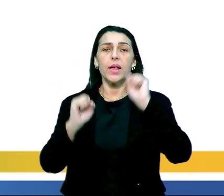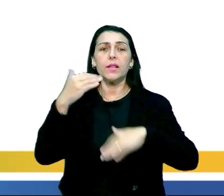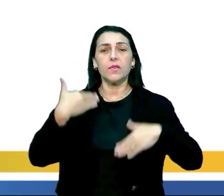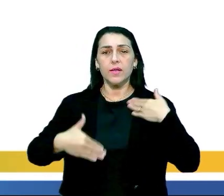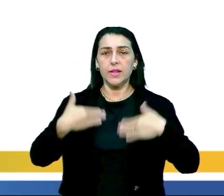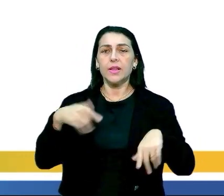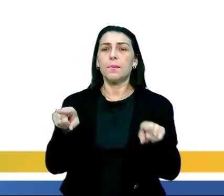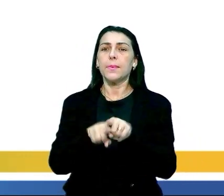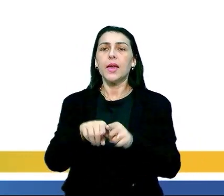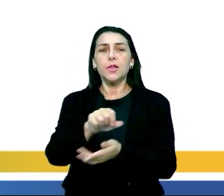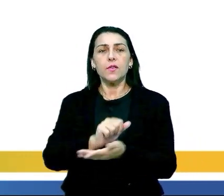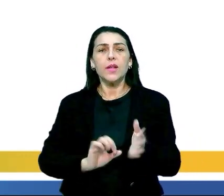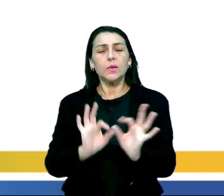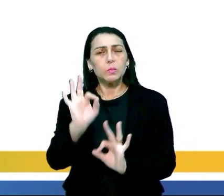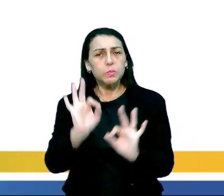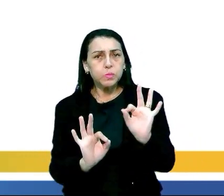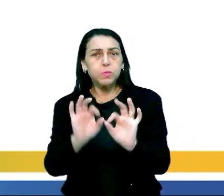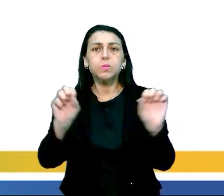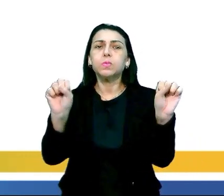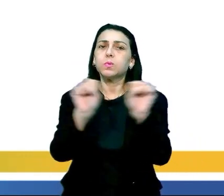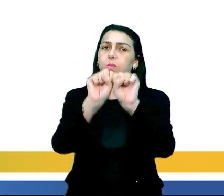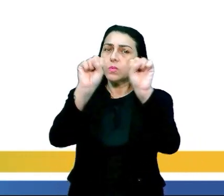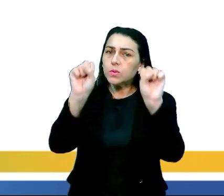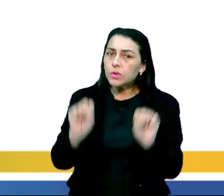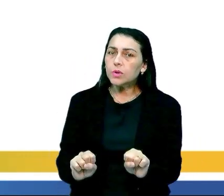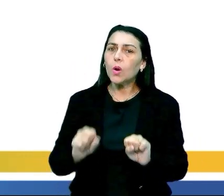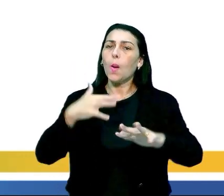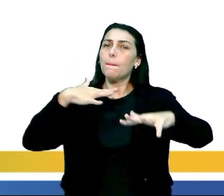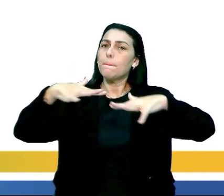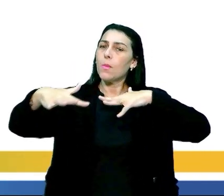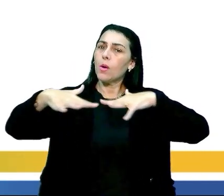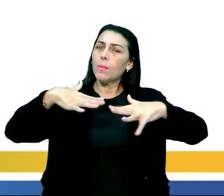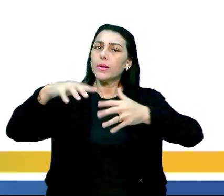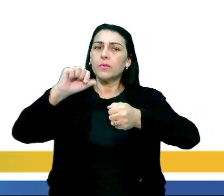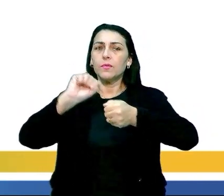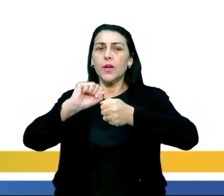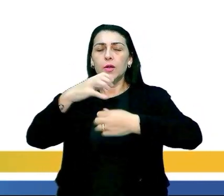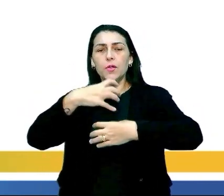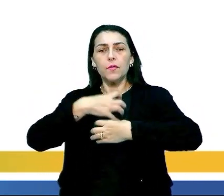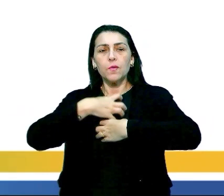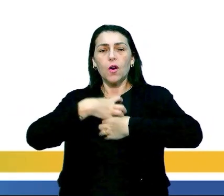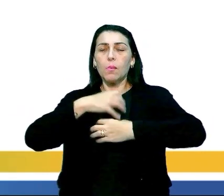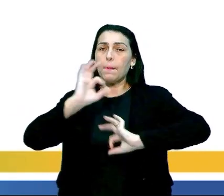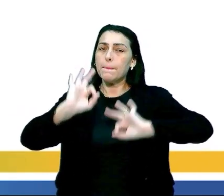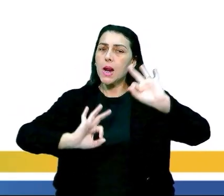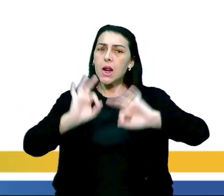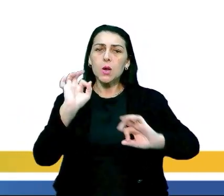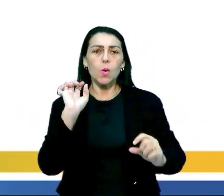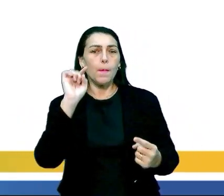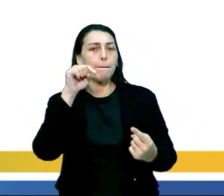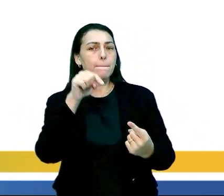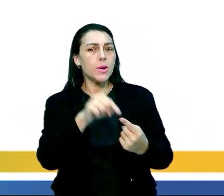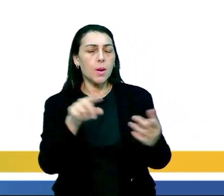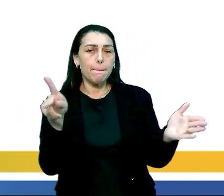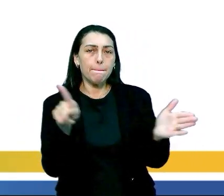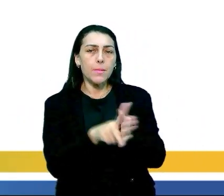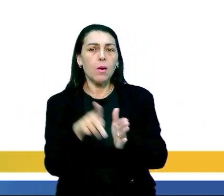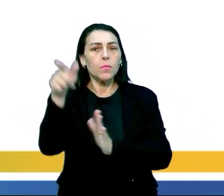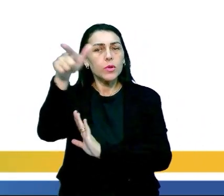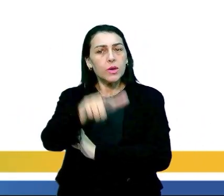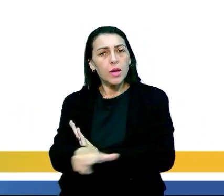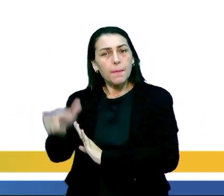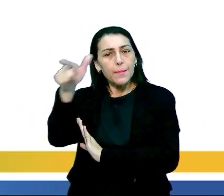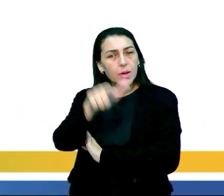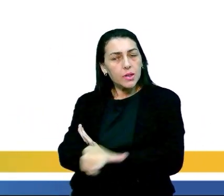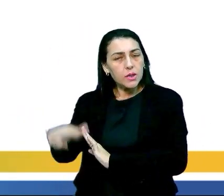físico trata-se de uma atividade programada, sistematizada, com movimentos executados de forma planejada,